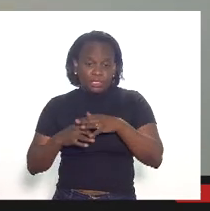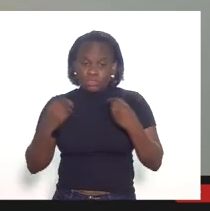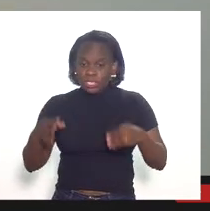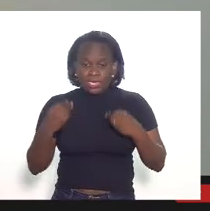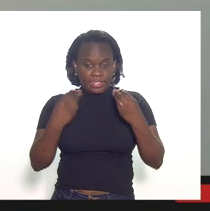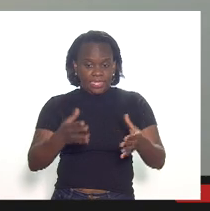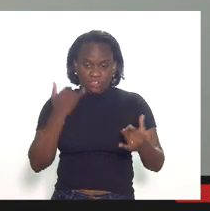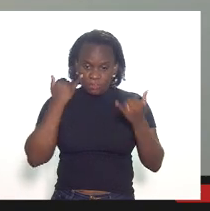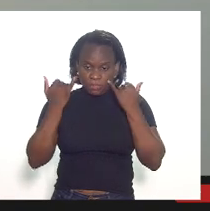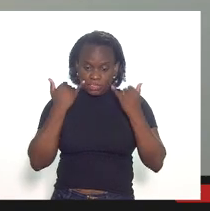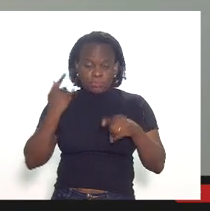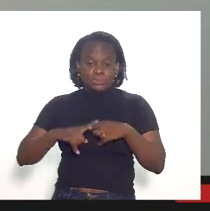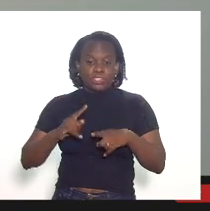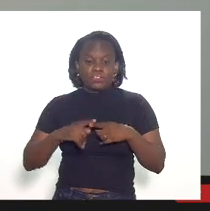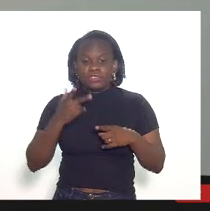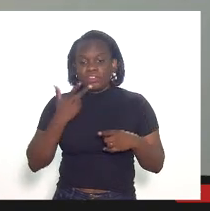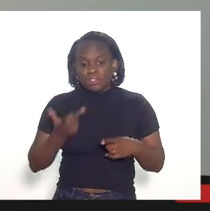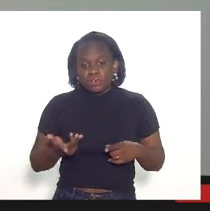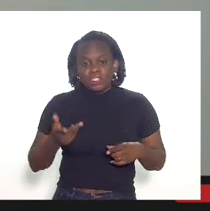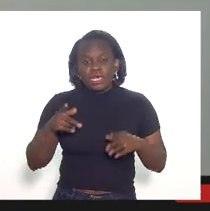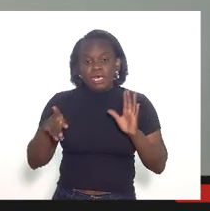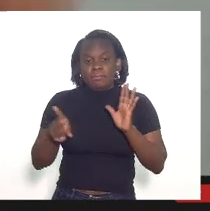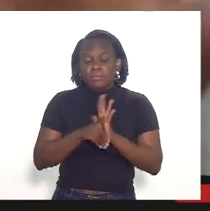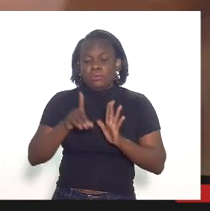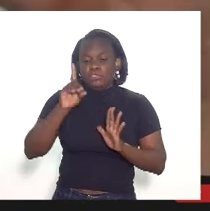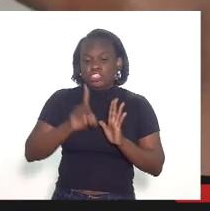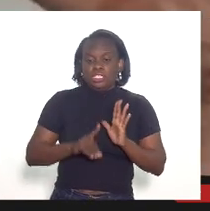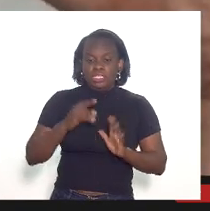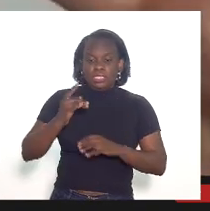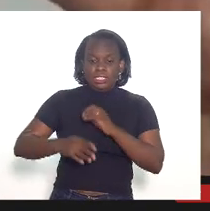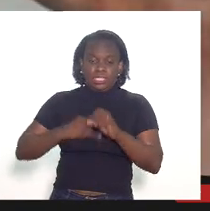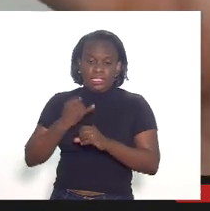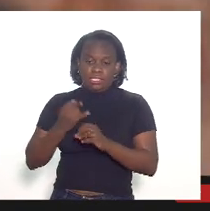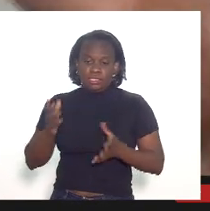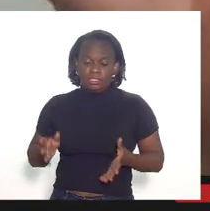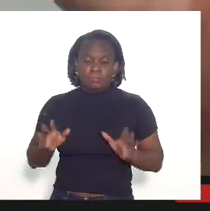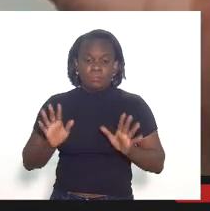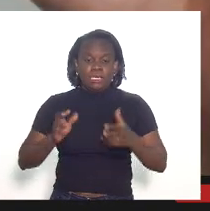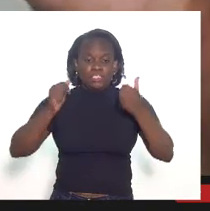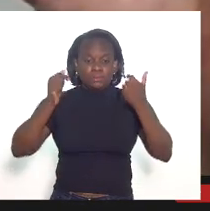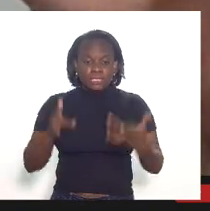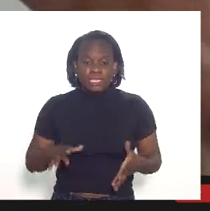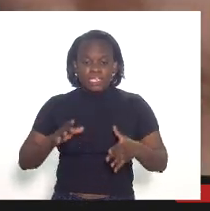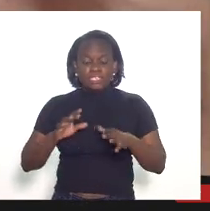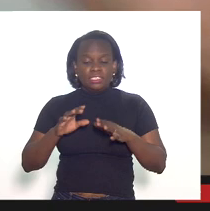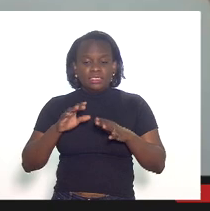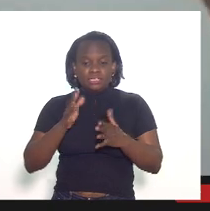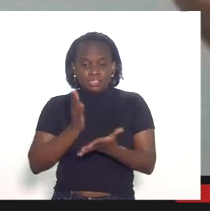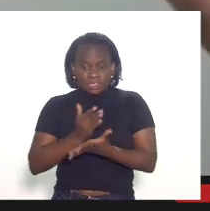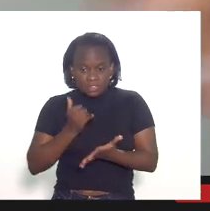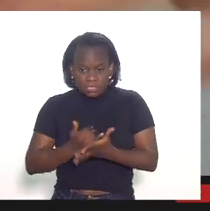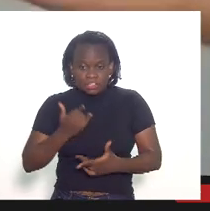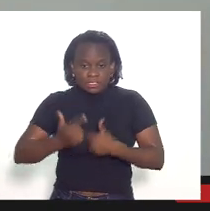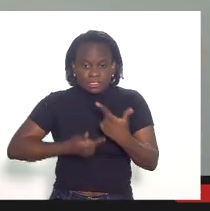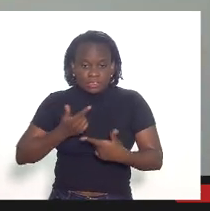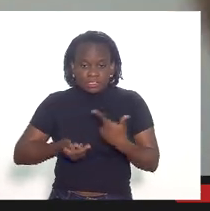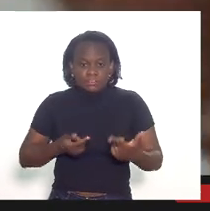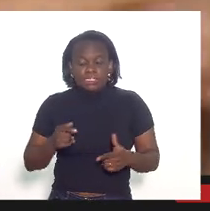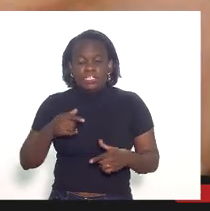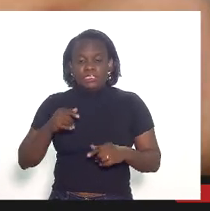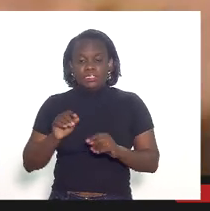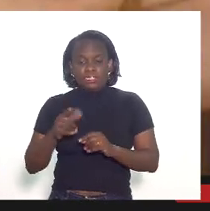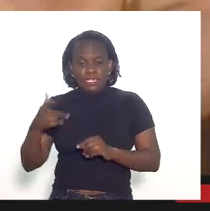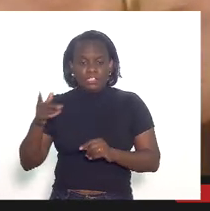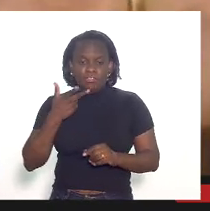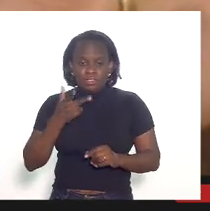entregar as informações alegando que aquilo é de um jeito internacional o que nós queríamos basicamente era desconstituir as operações que elas alegavam